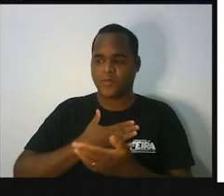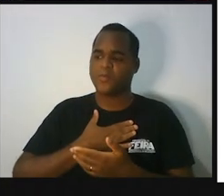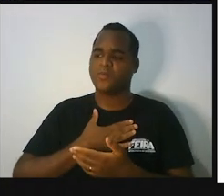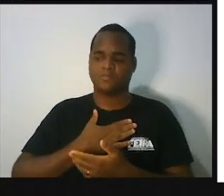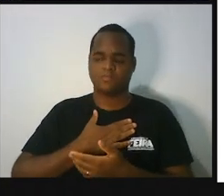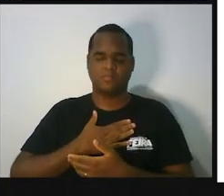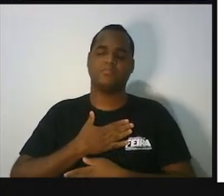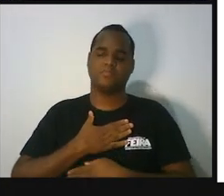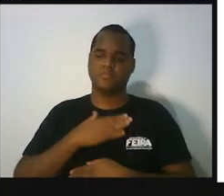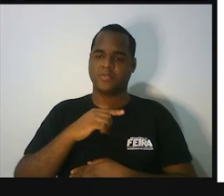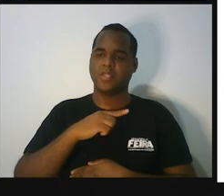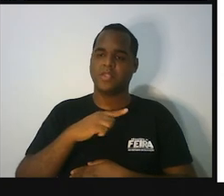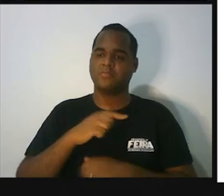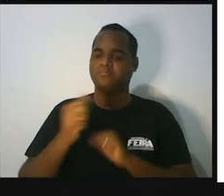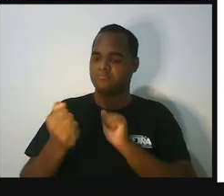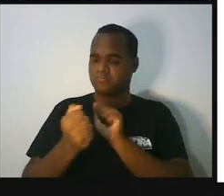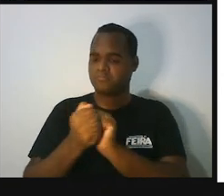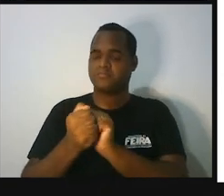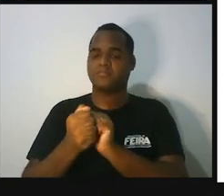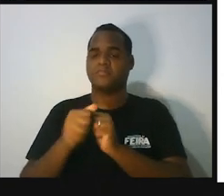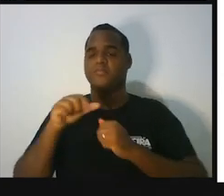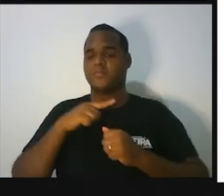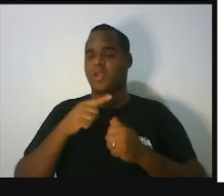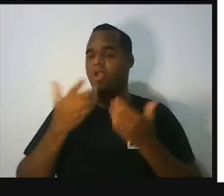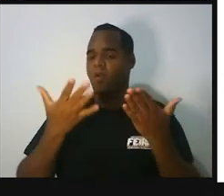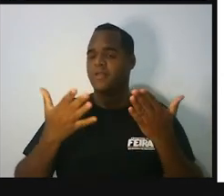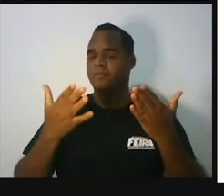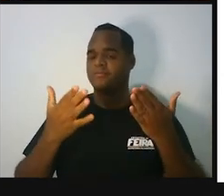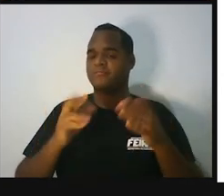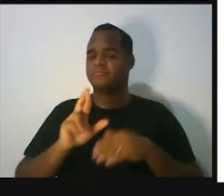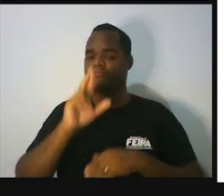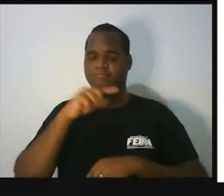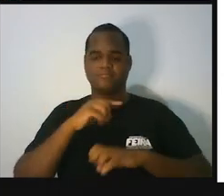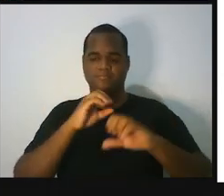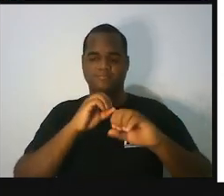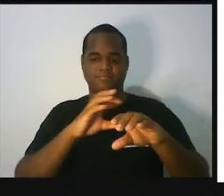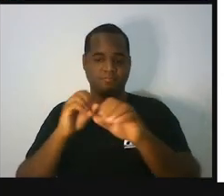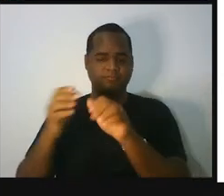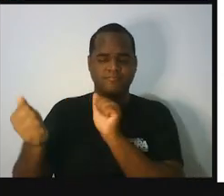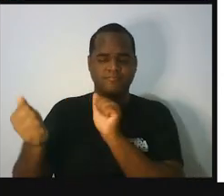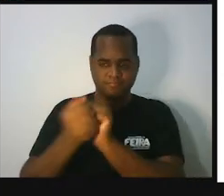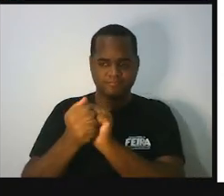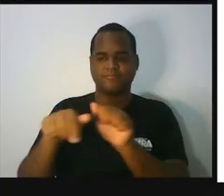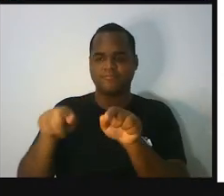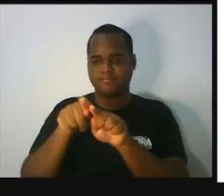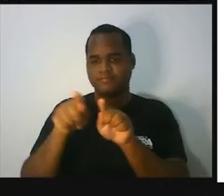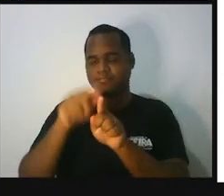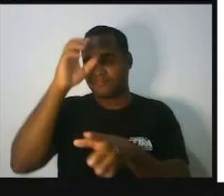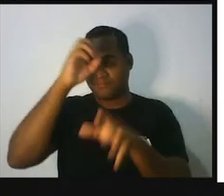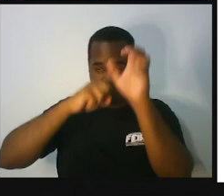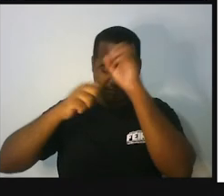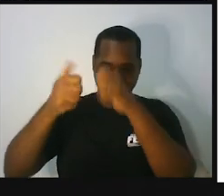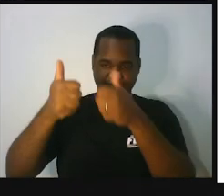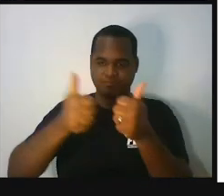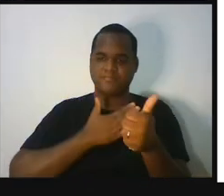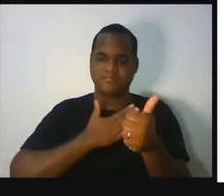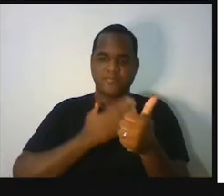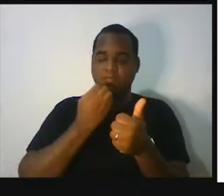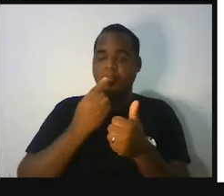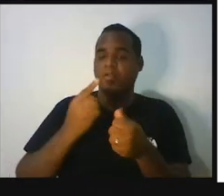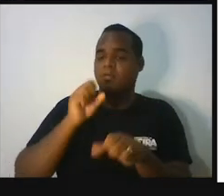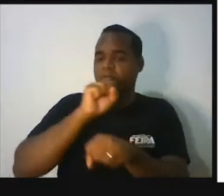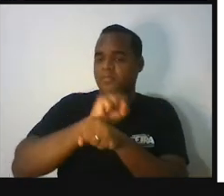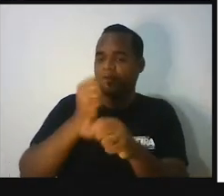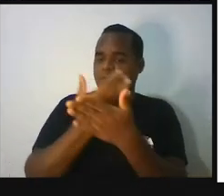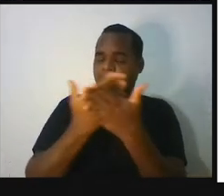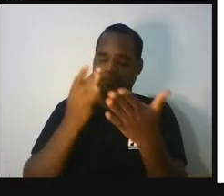muito estar aqui mais uma vez ministrando essa aula para vocês. Eu espero que vocês tenham curtido também. E mais do que ter curtido, eu espero realmente